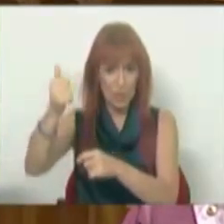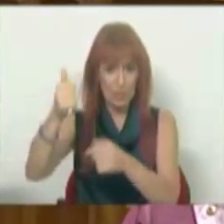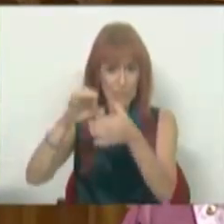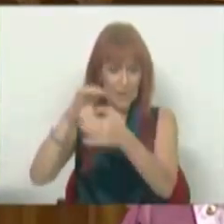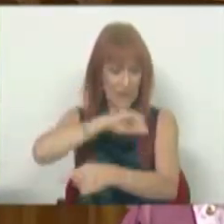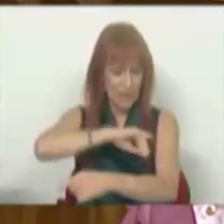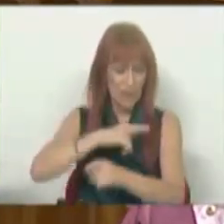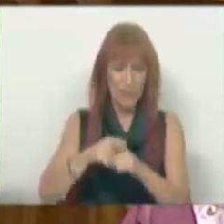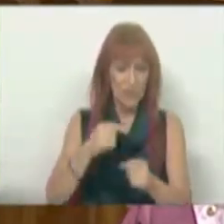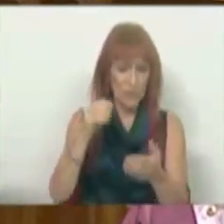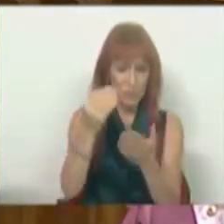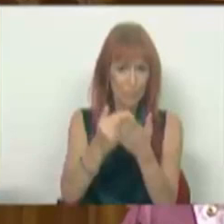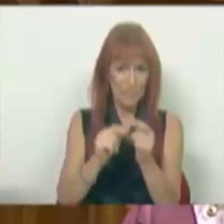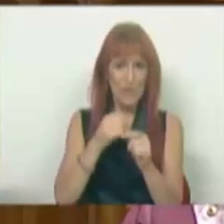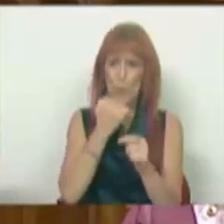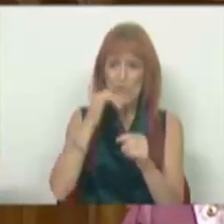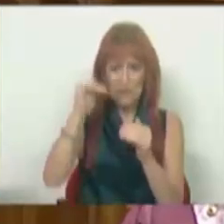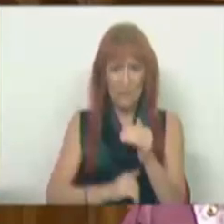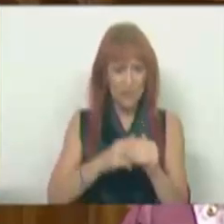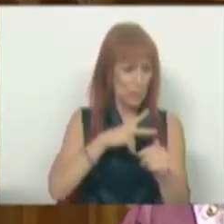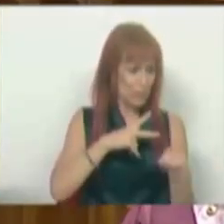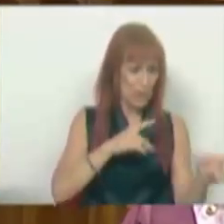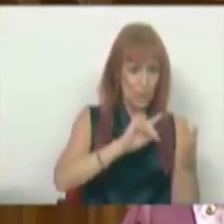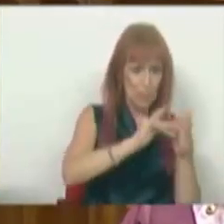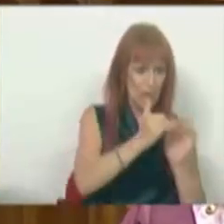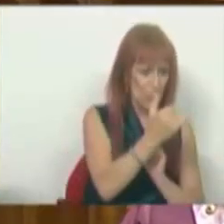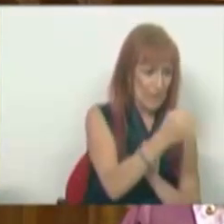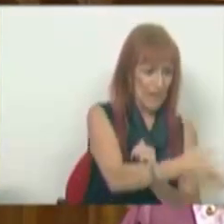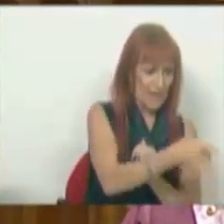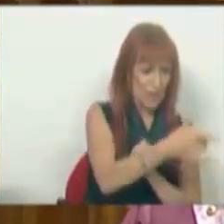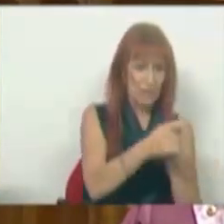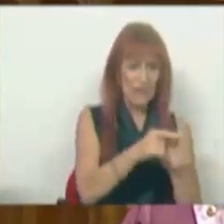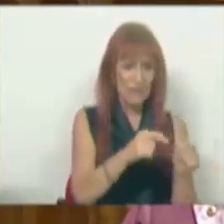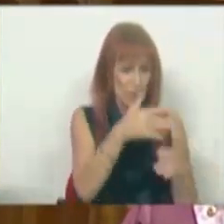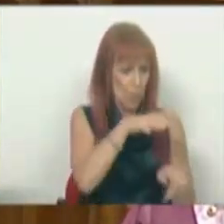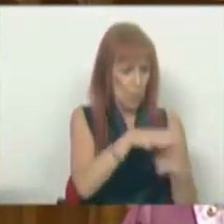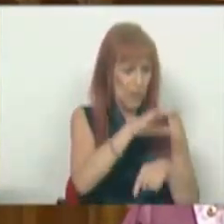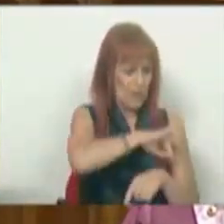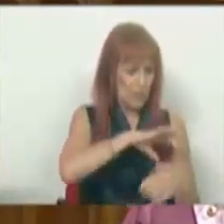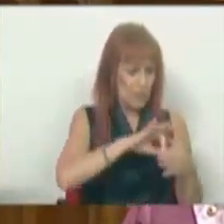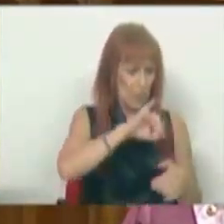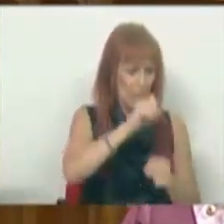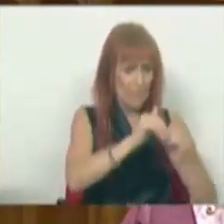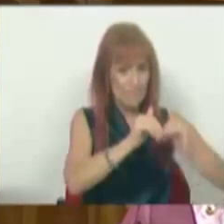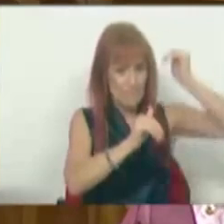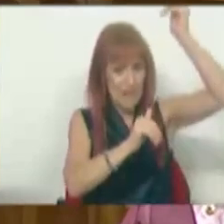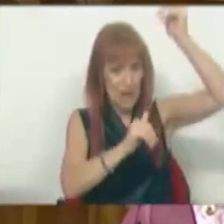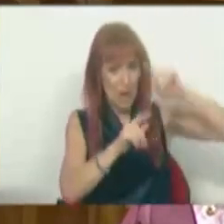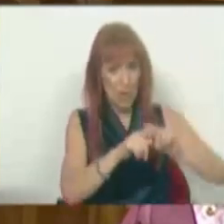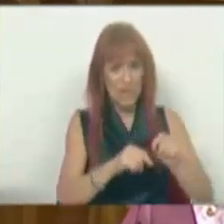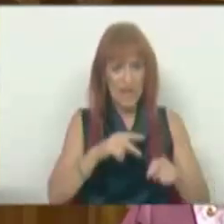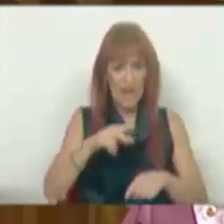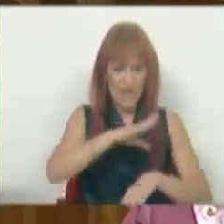salários e não consta que estejam mais descontentes do que os portugueses. O Brasil, em 2019, teve um peso de salários no PIB maior do que a Suécia e a